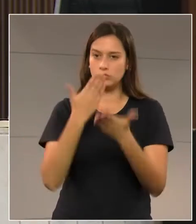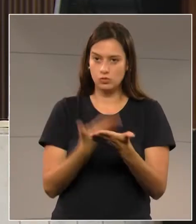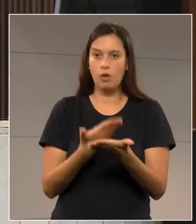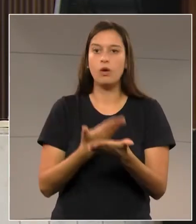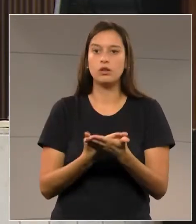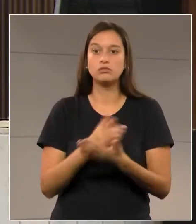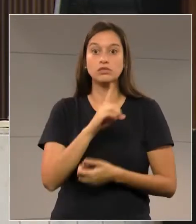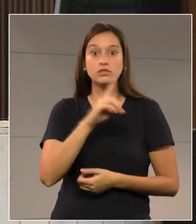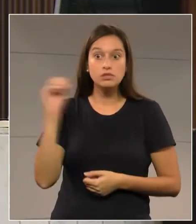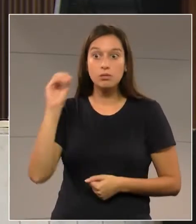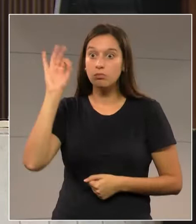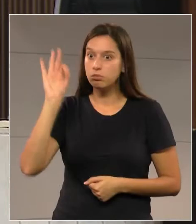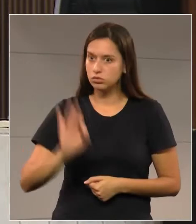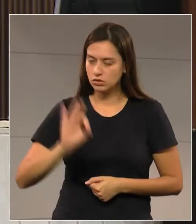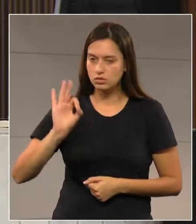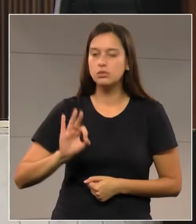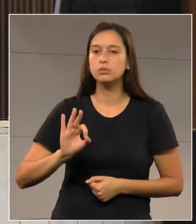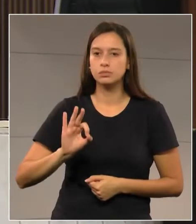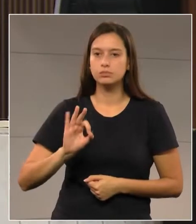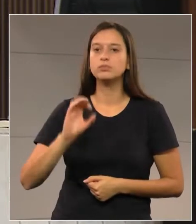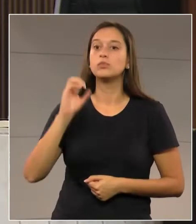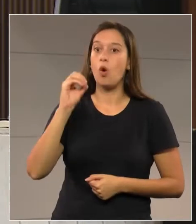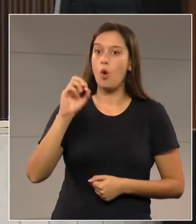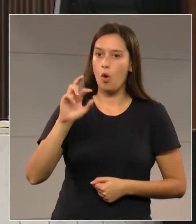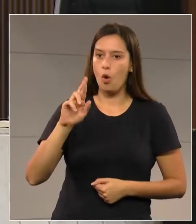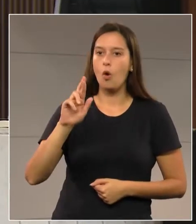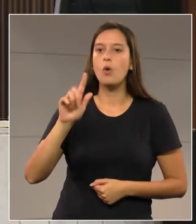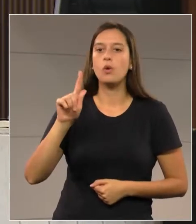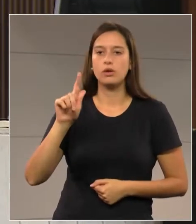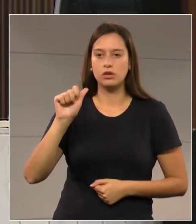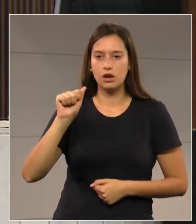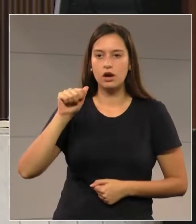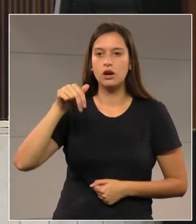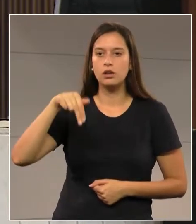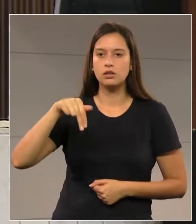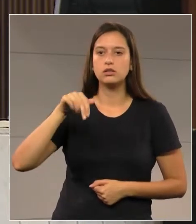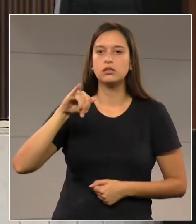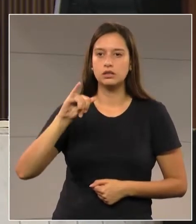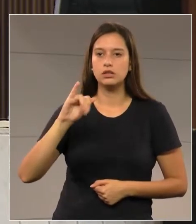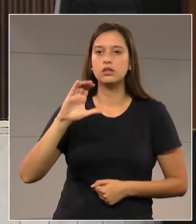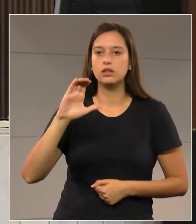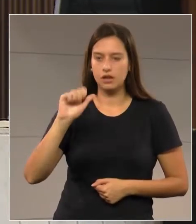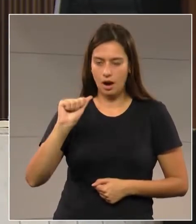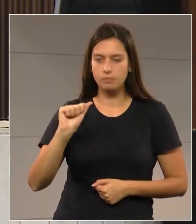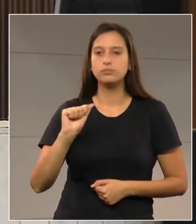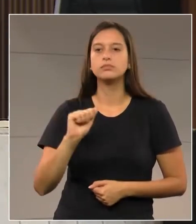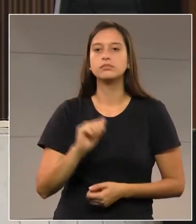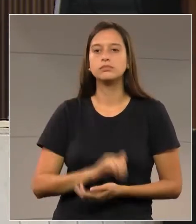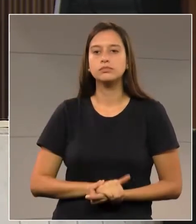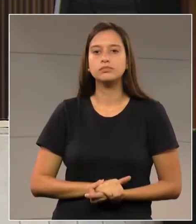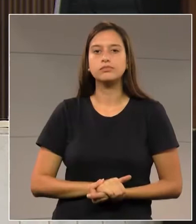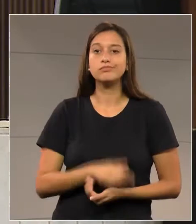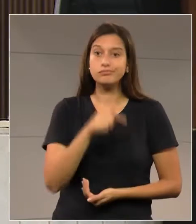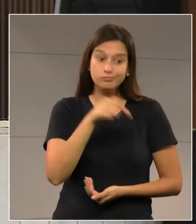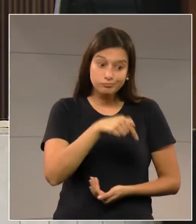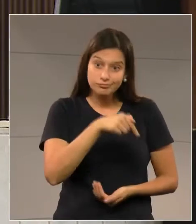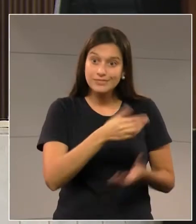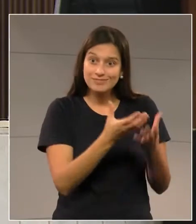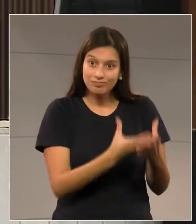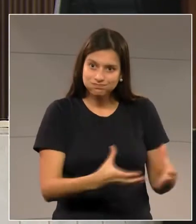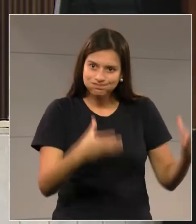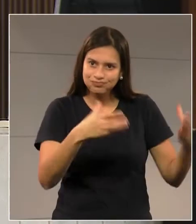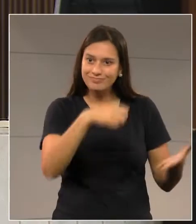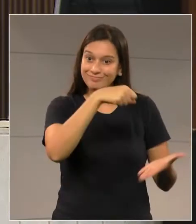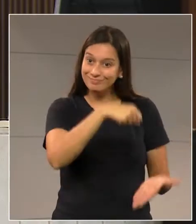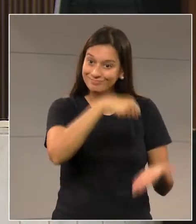deputado Hussein, e vou entregar a vossa excelência e gostaria que chegasse até ao governador, como um pedido para que realmente esse